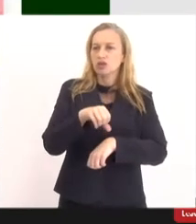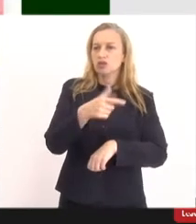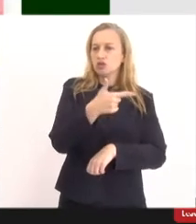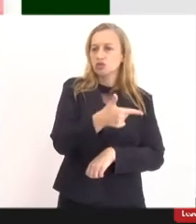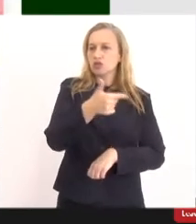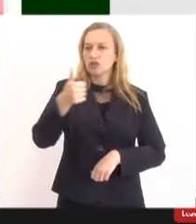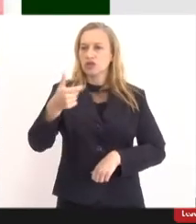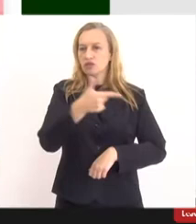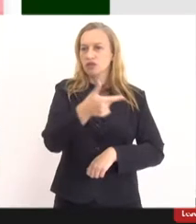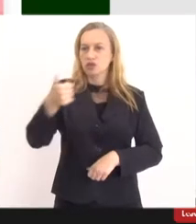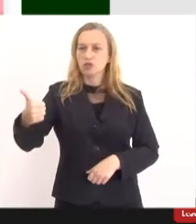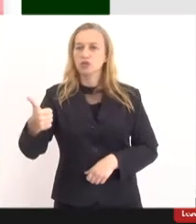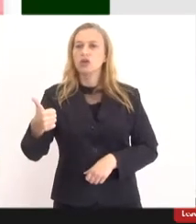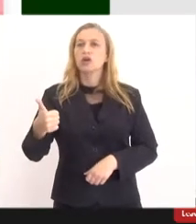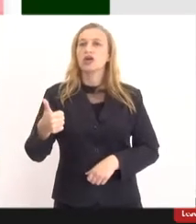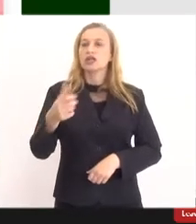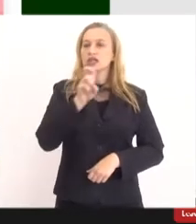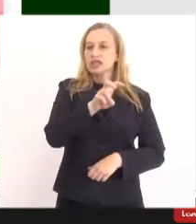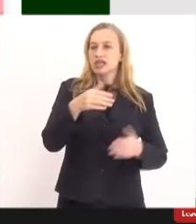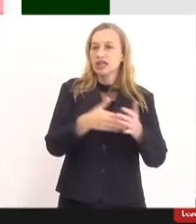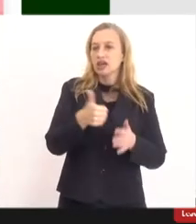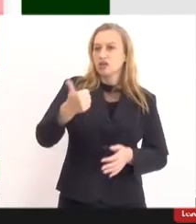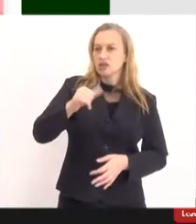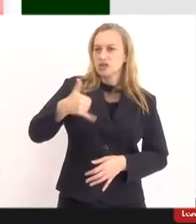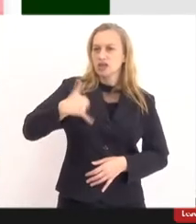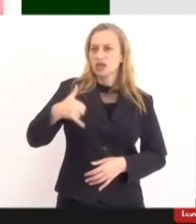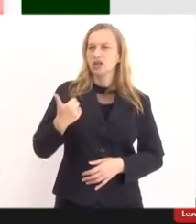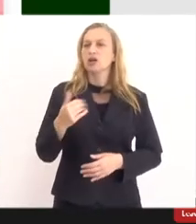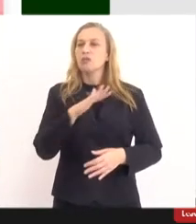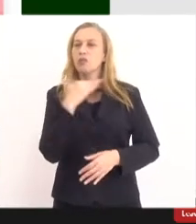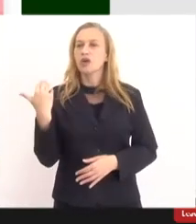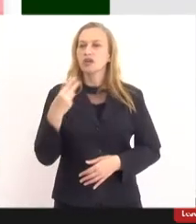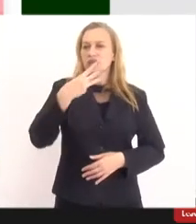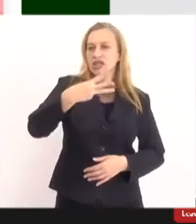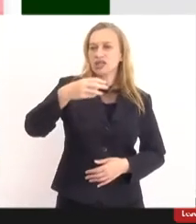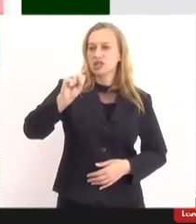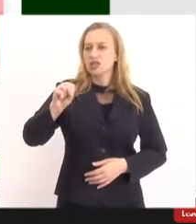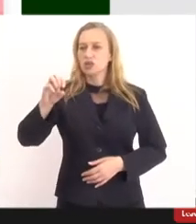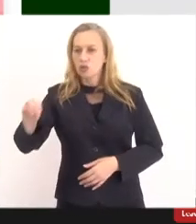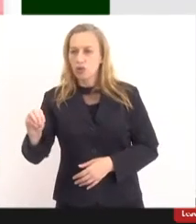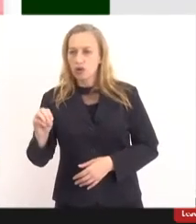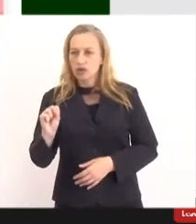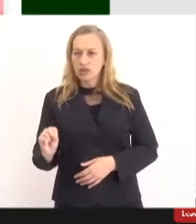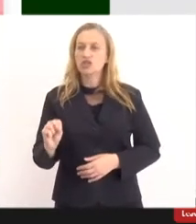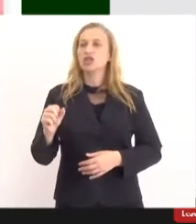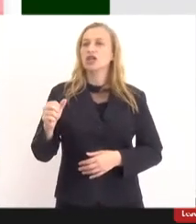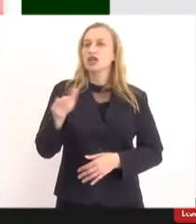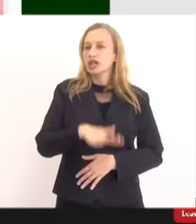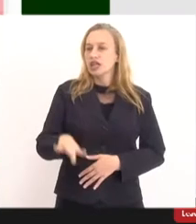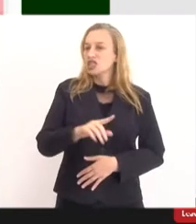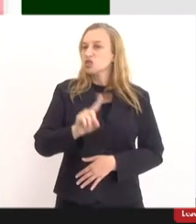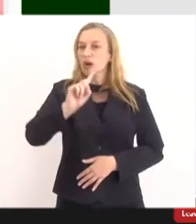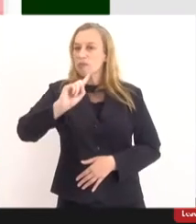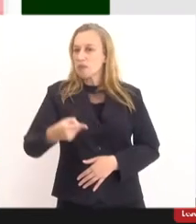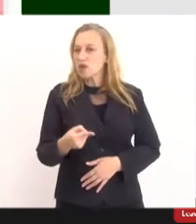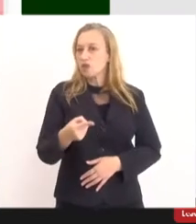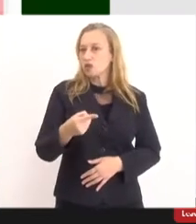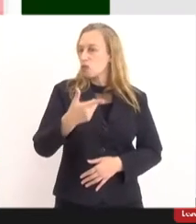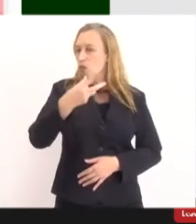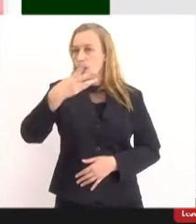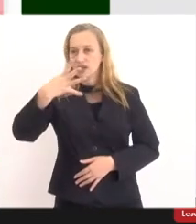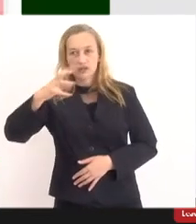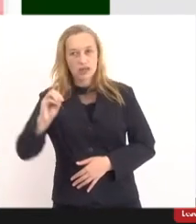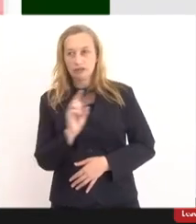5 a 11 anos, morreram 308 crianças, não é 1.400, porque aqui eles somaram,